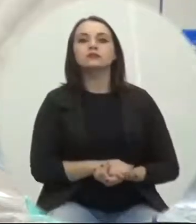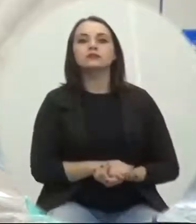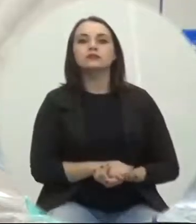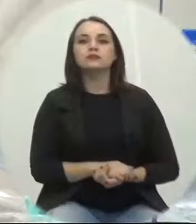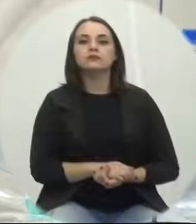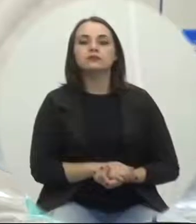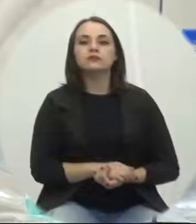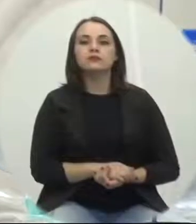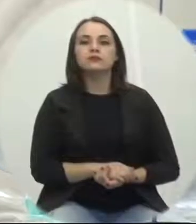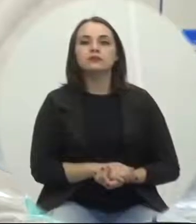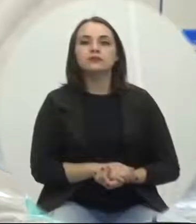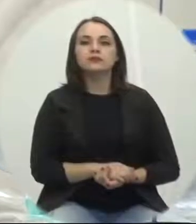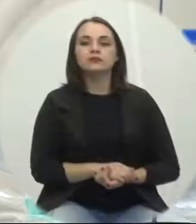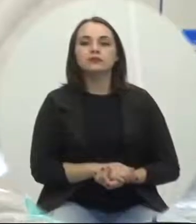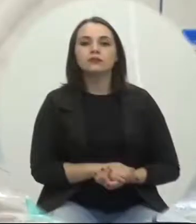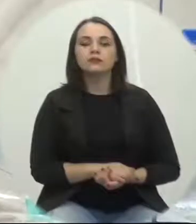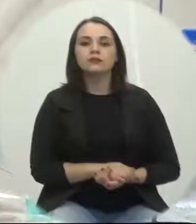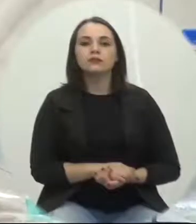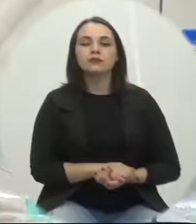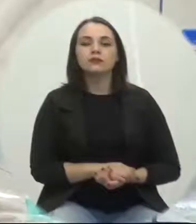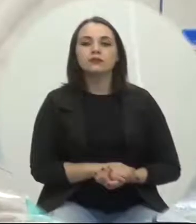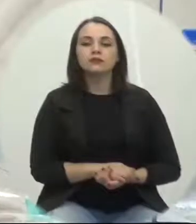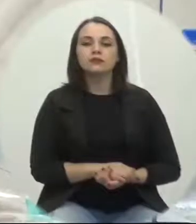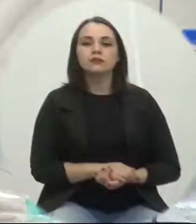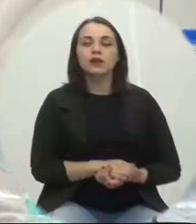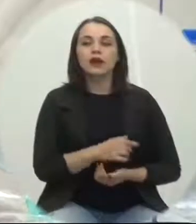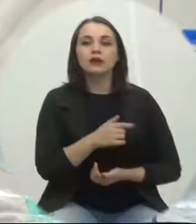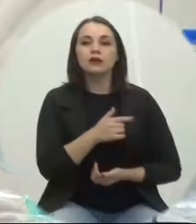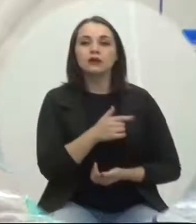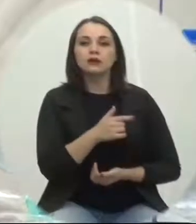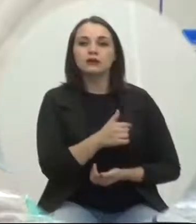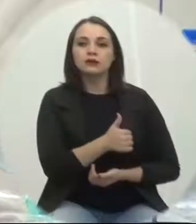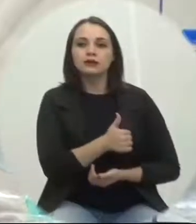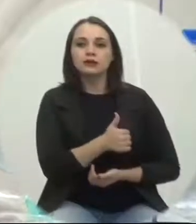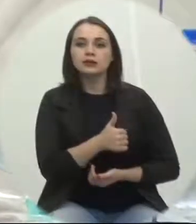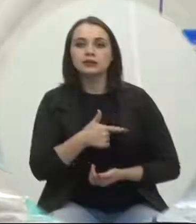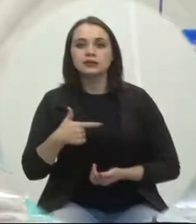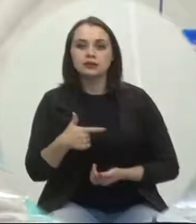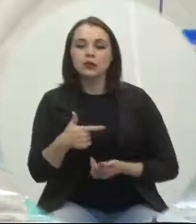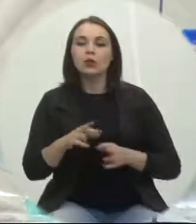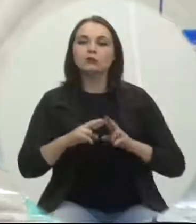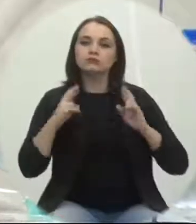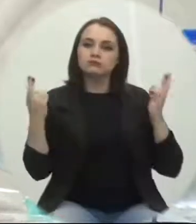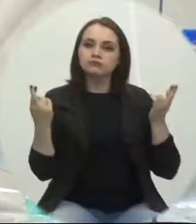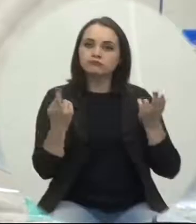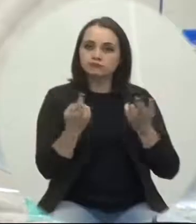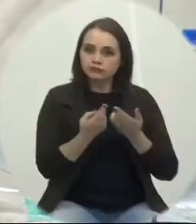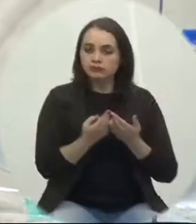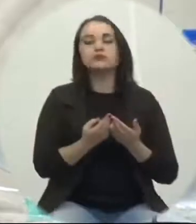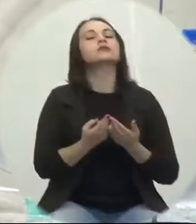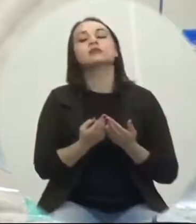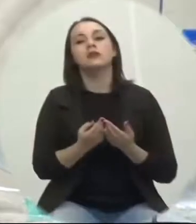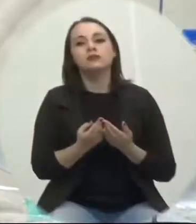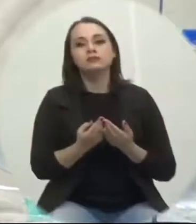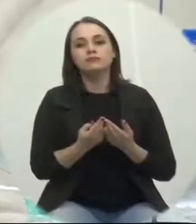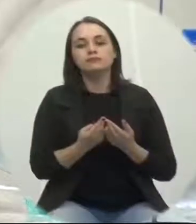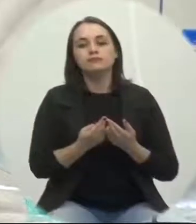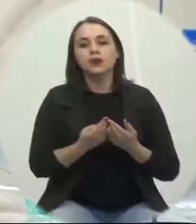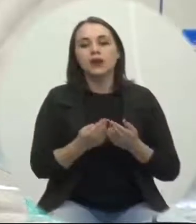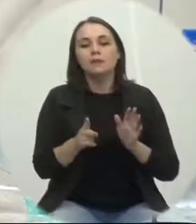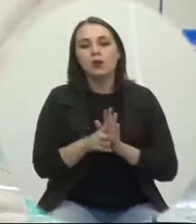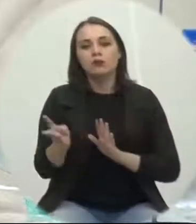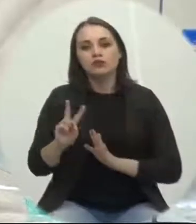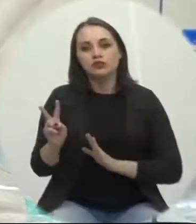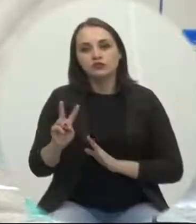12ª sessão ordinária da 1ª sessão legislativa da 10ª legislatura, conforme resolução nº 10-2020, grande